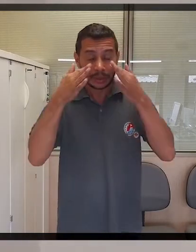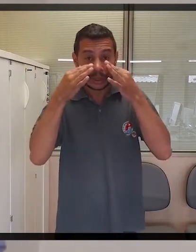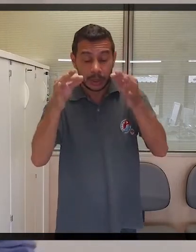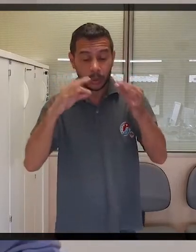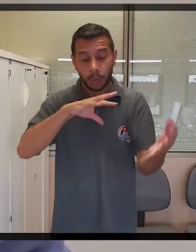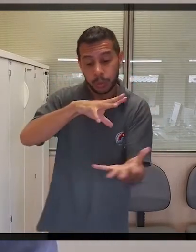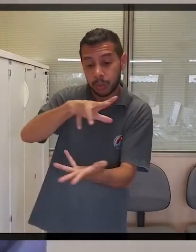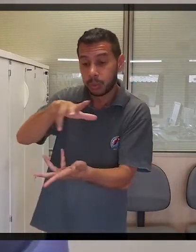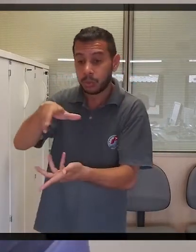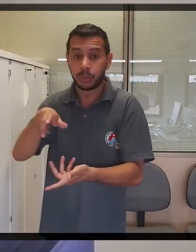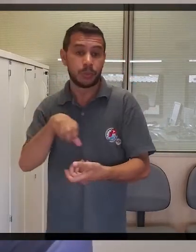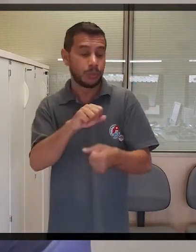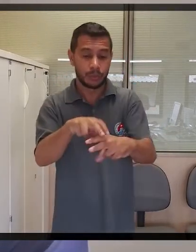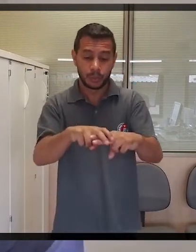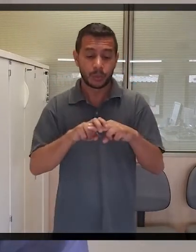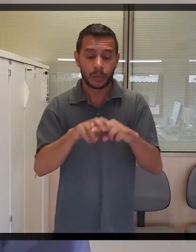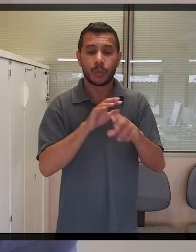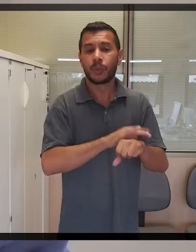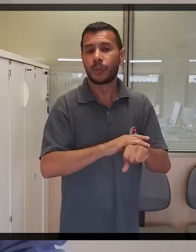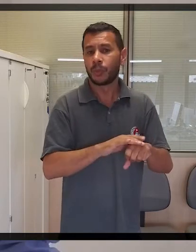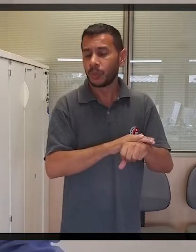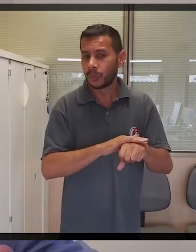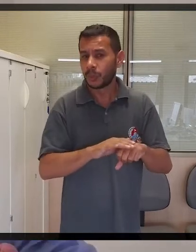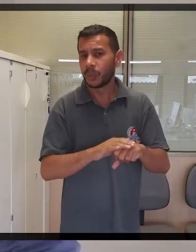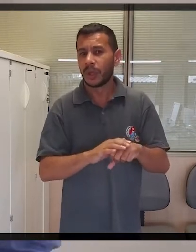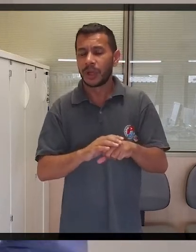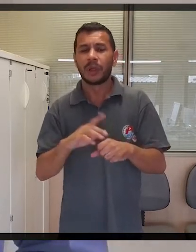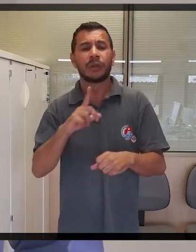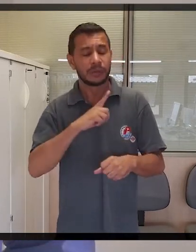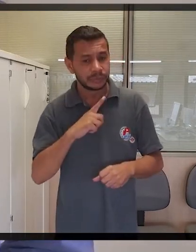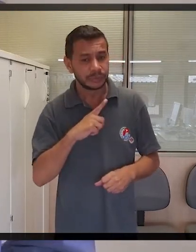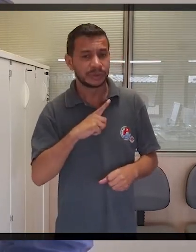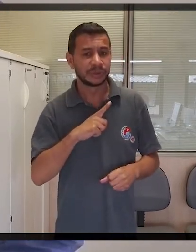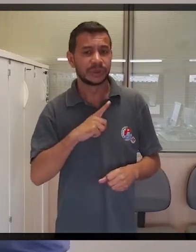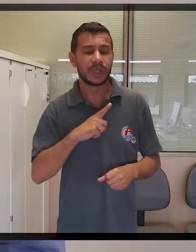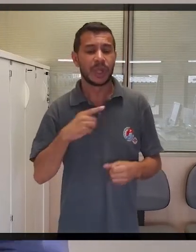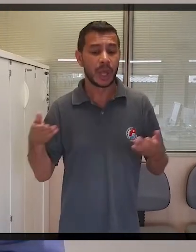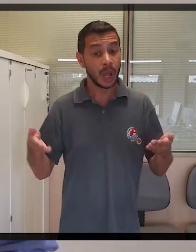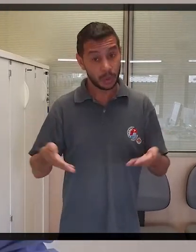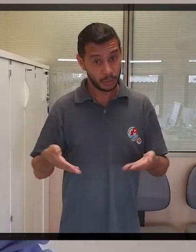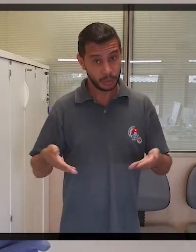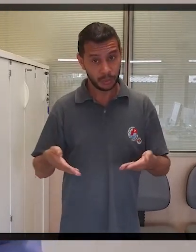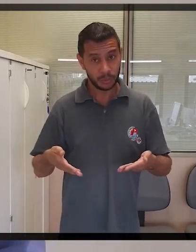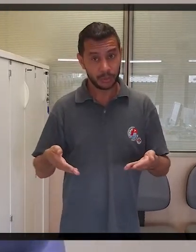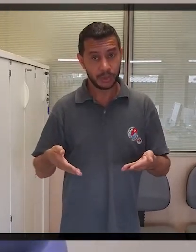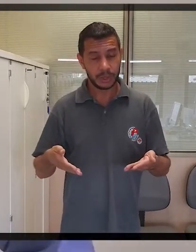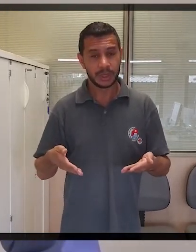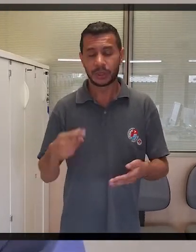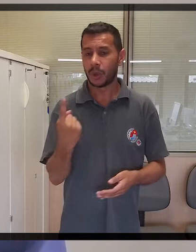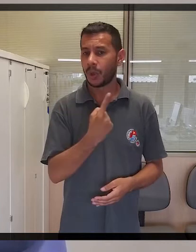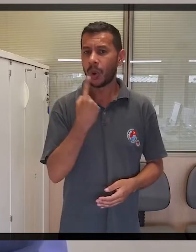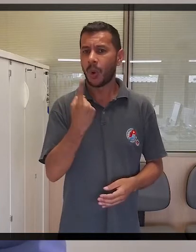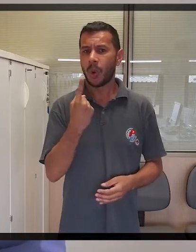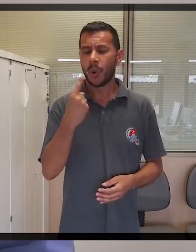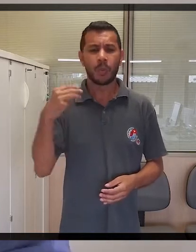no mundo inteiro, em relação à doença que foi recém identificada, questão de pouco